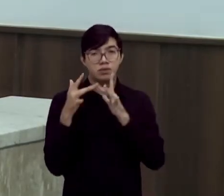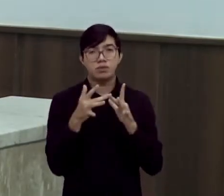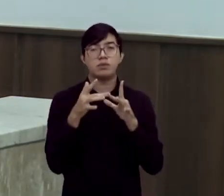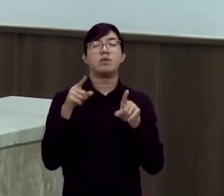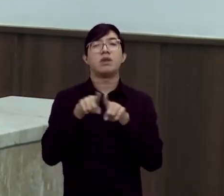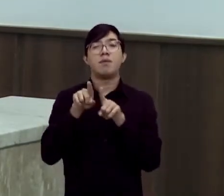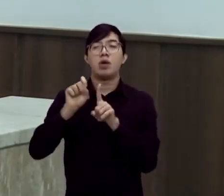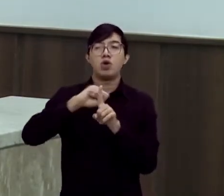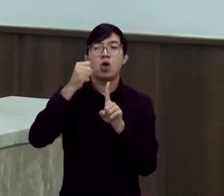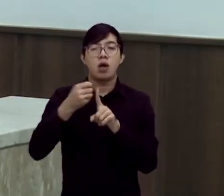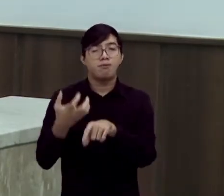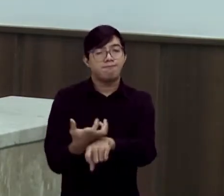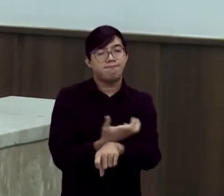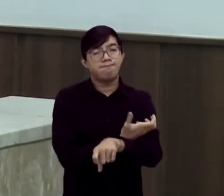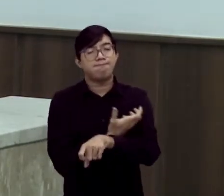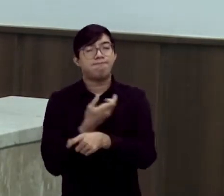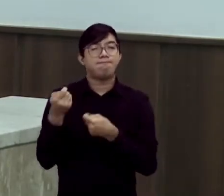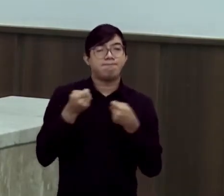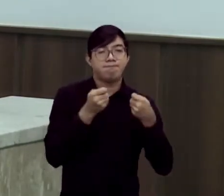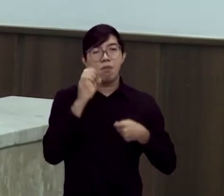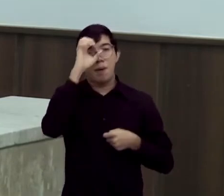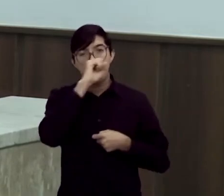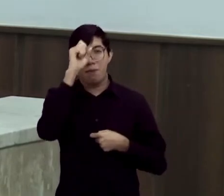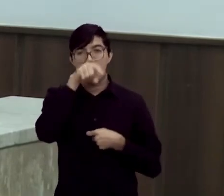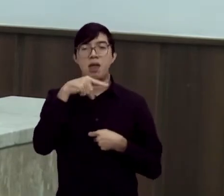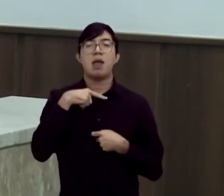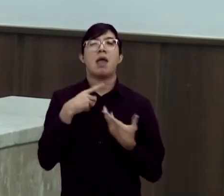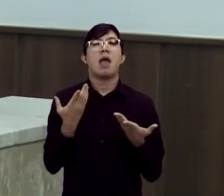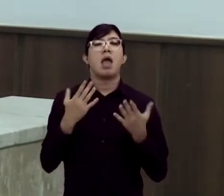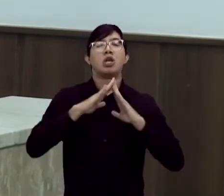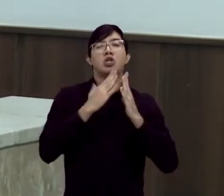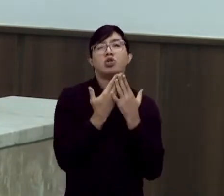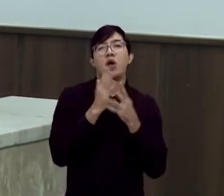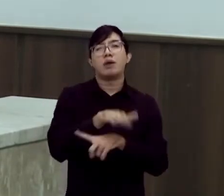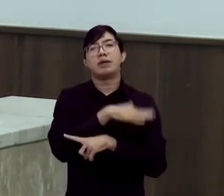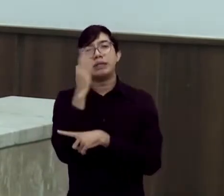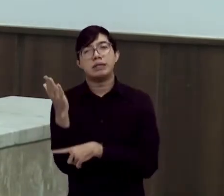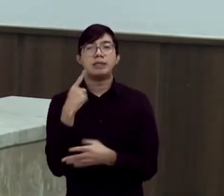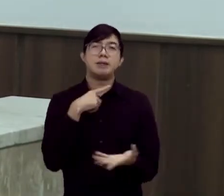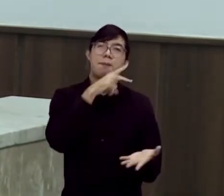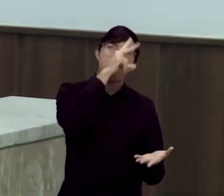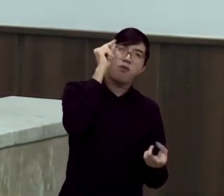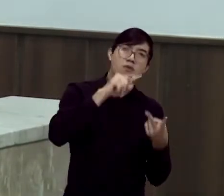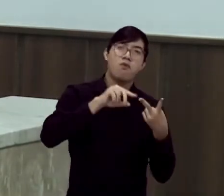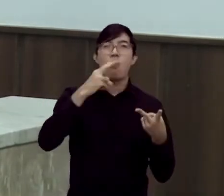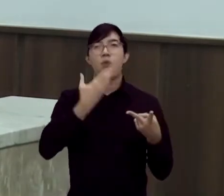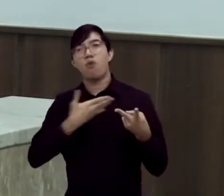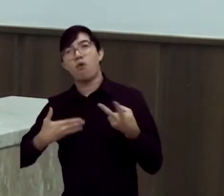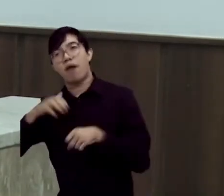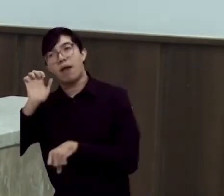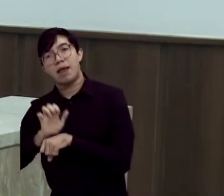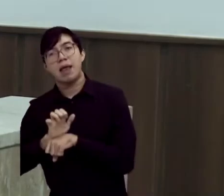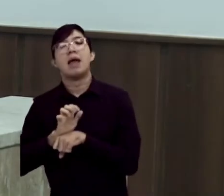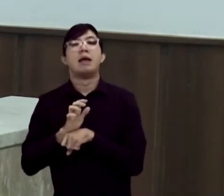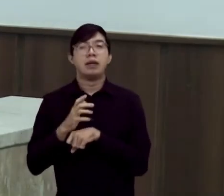socioemocionais. Mas para que essas escolas de tempo integral, seja no âmbito estadual, no âmbito municipal, elas venham a acontecer